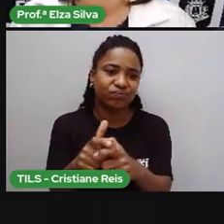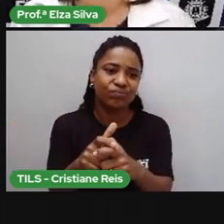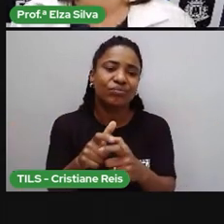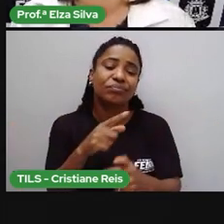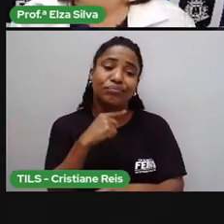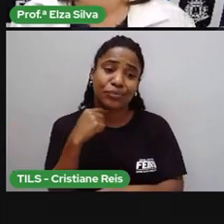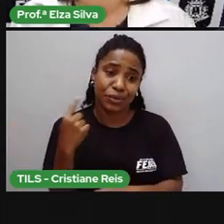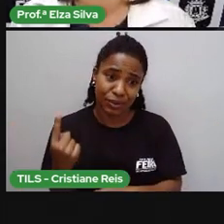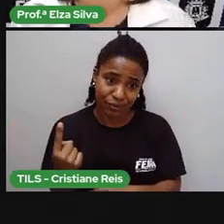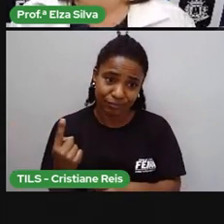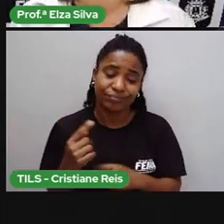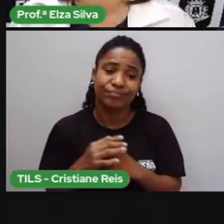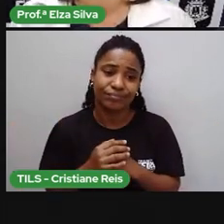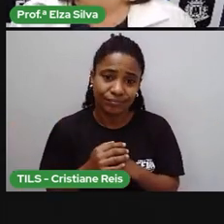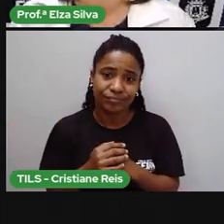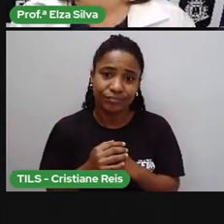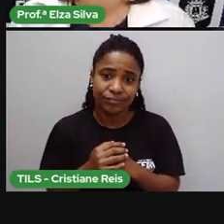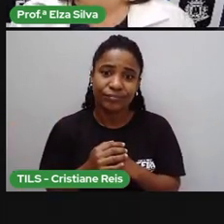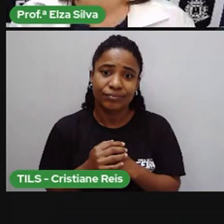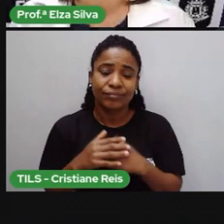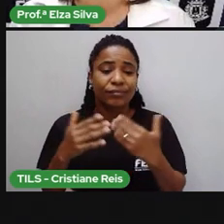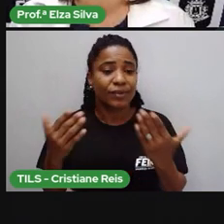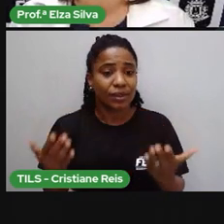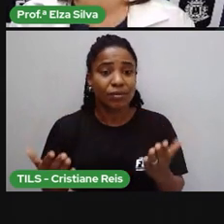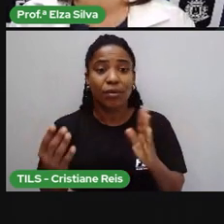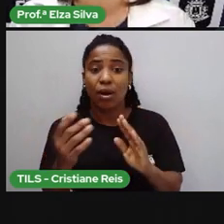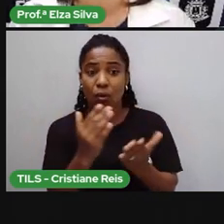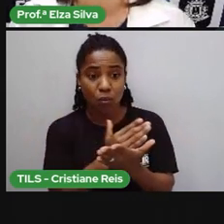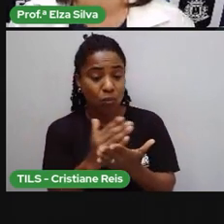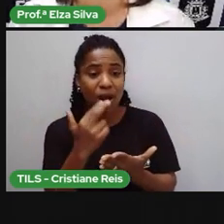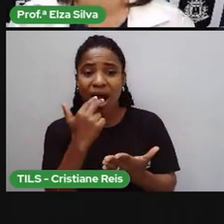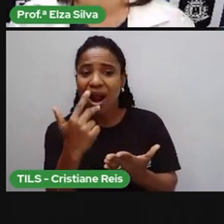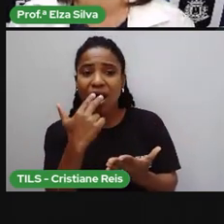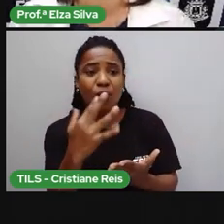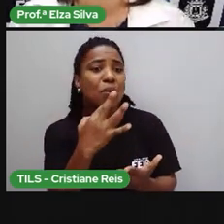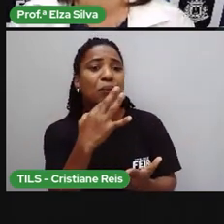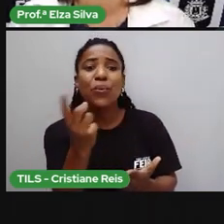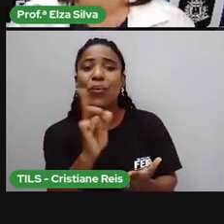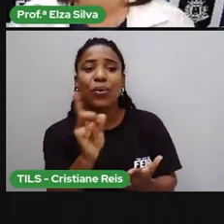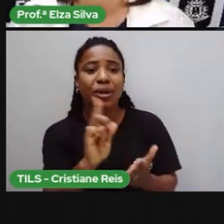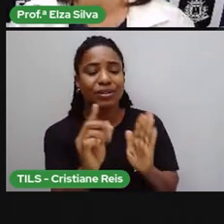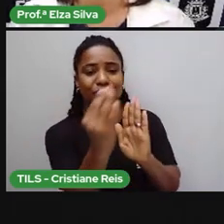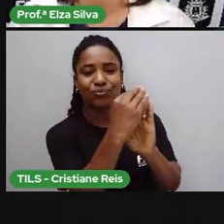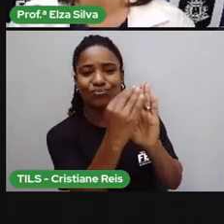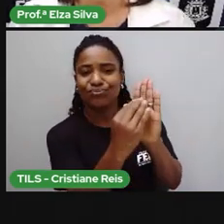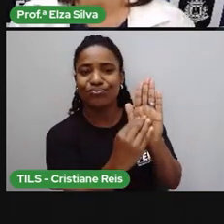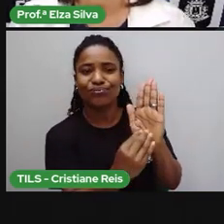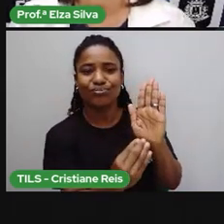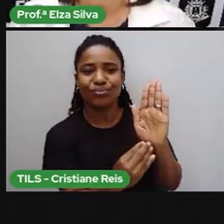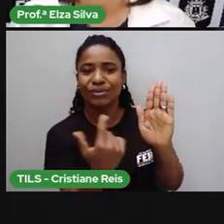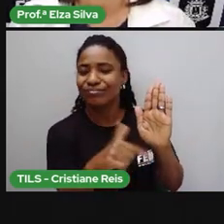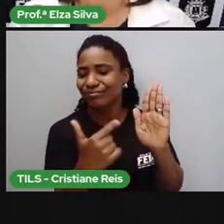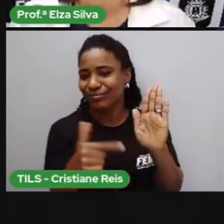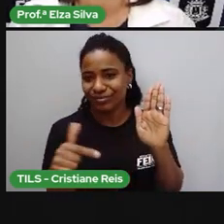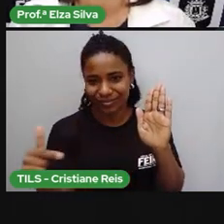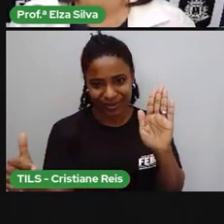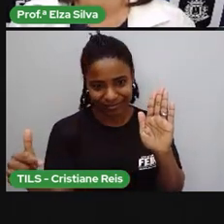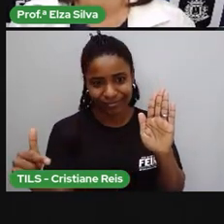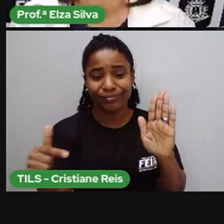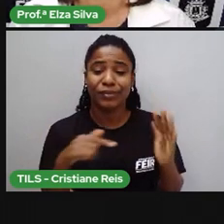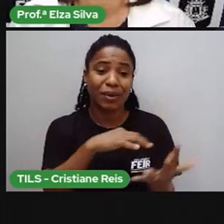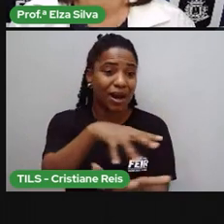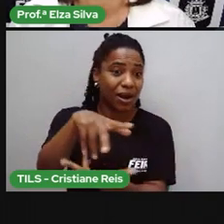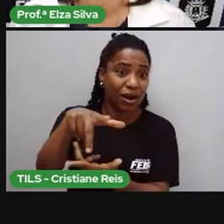e simplesmente elas nunca foram catalogadas. Ou seja, nós nunca vamos saber todas as línguas que já foram faladas neste planeta.